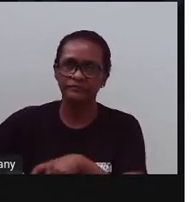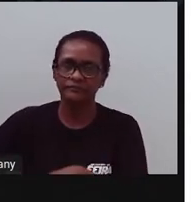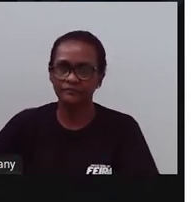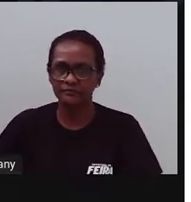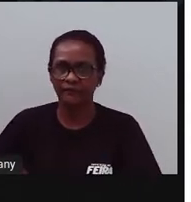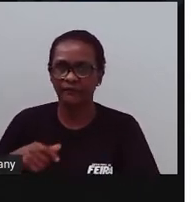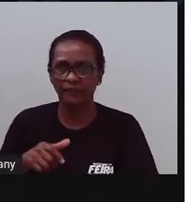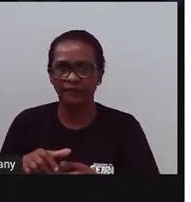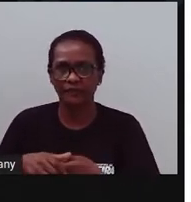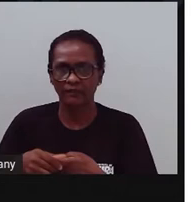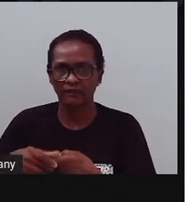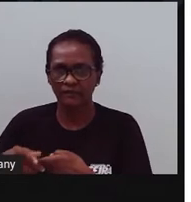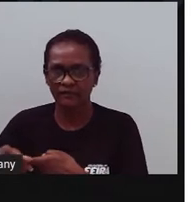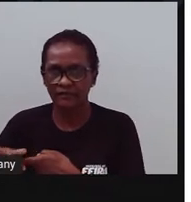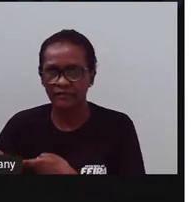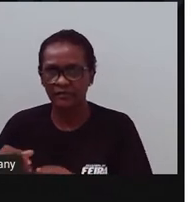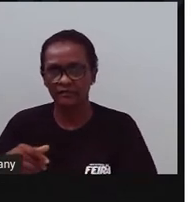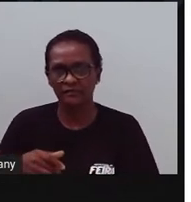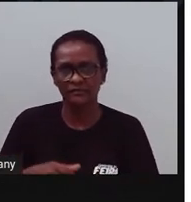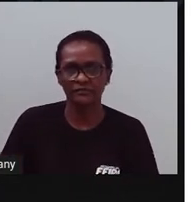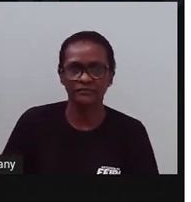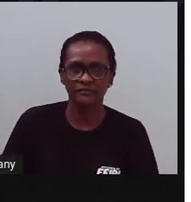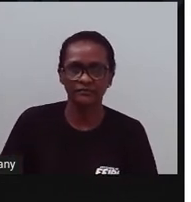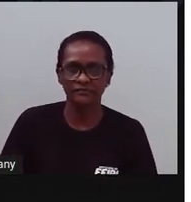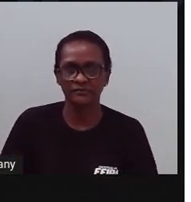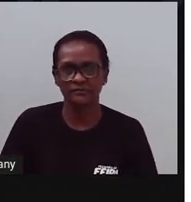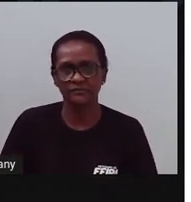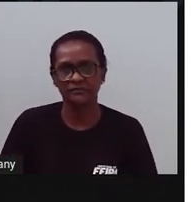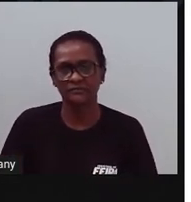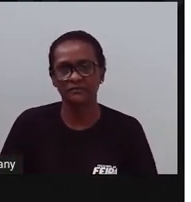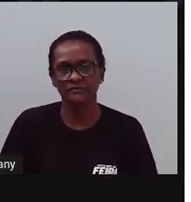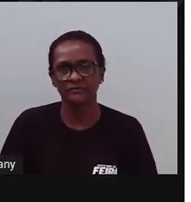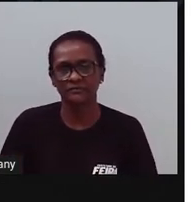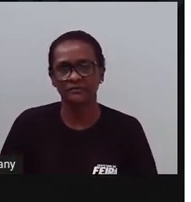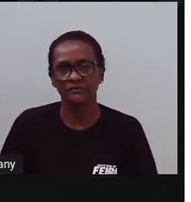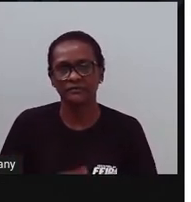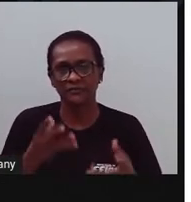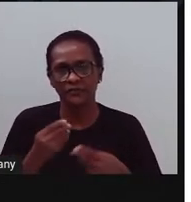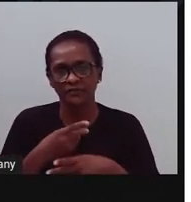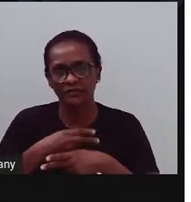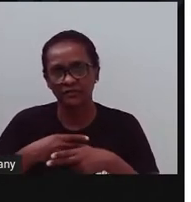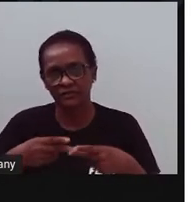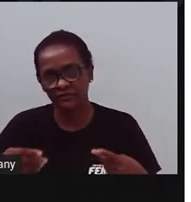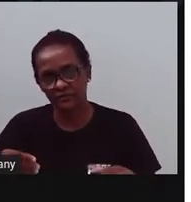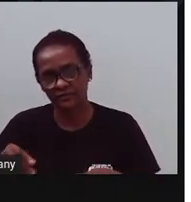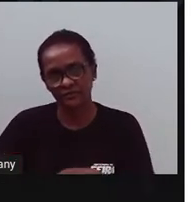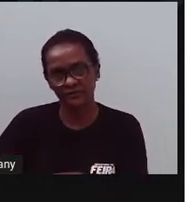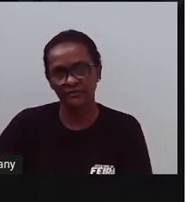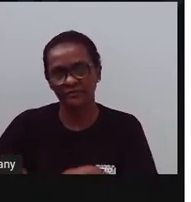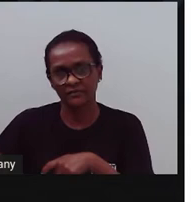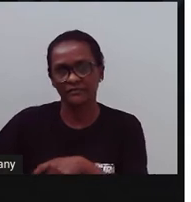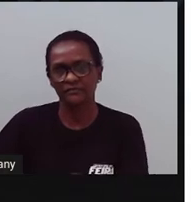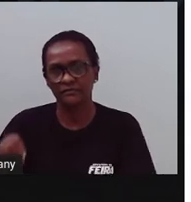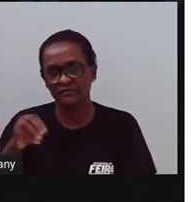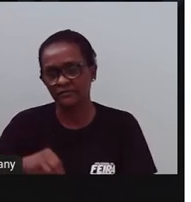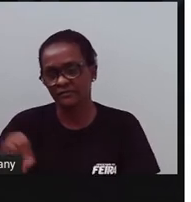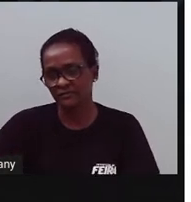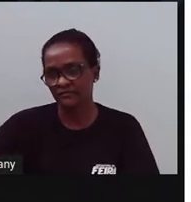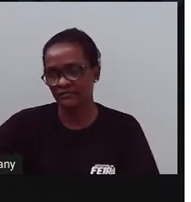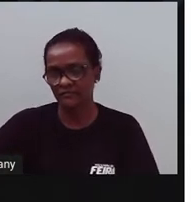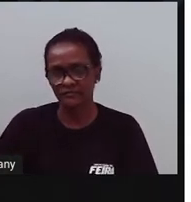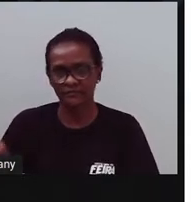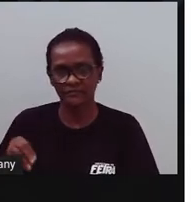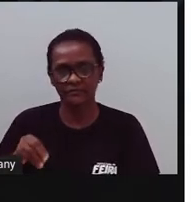mandioca, né? Aipim. Então, aqui no brasão traz isso, tudo que é produzido, né? Os principais produções, o